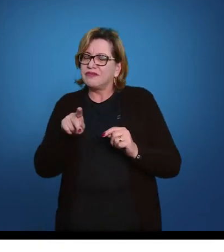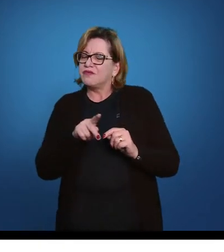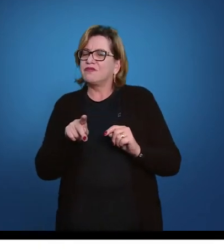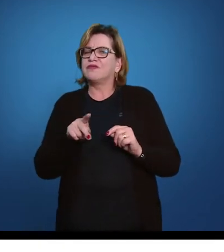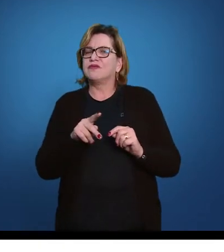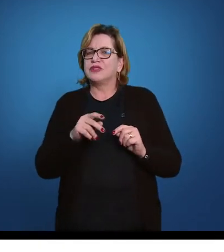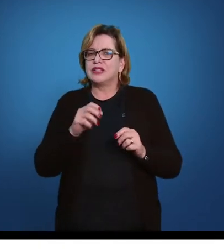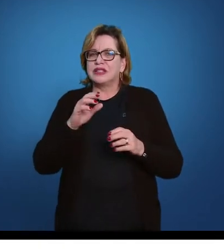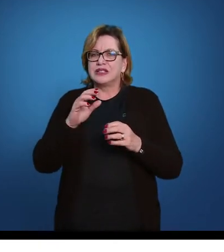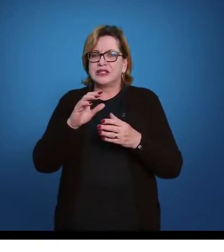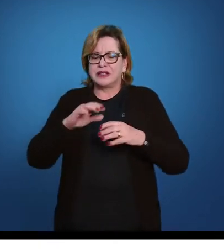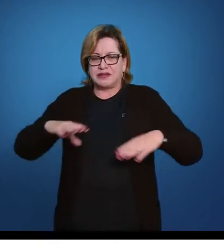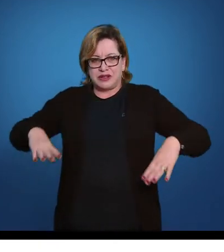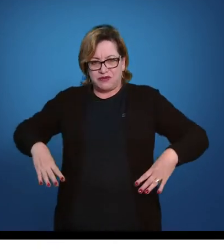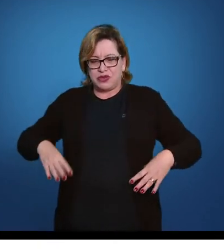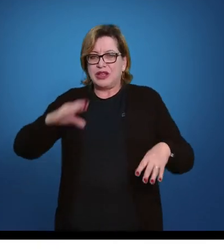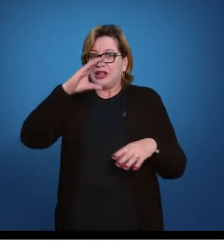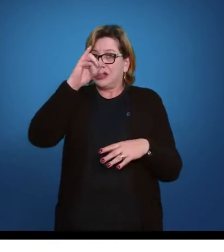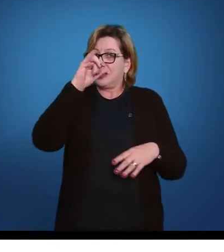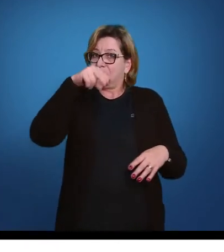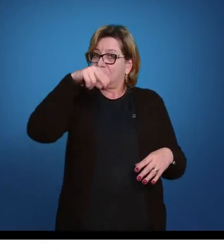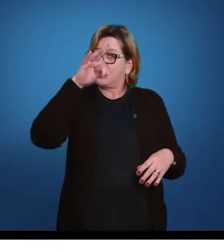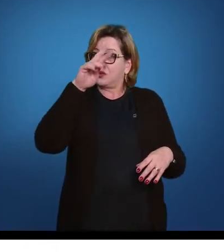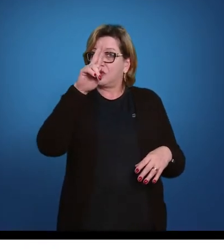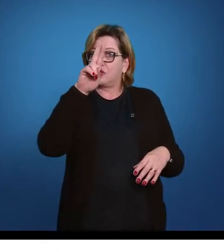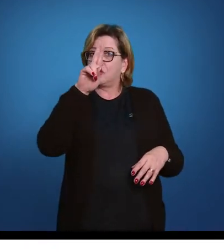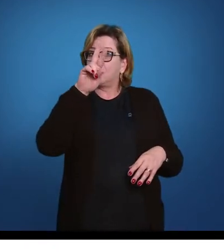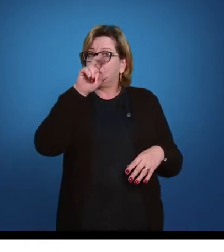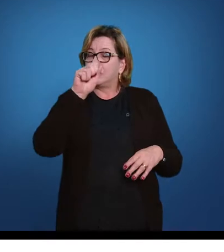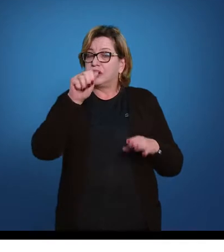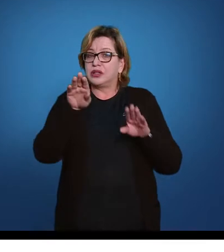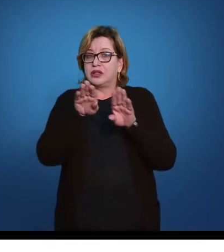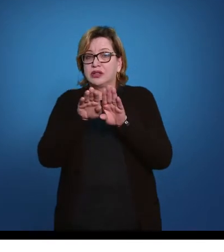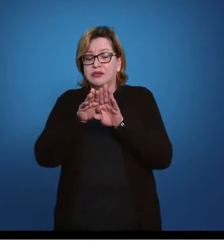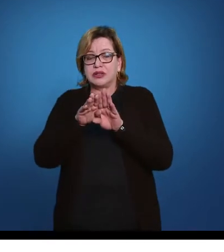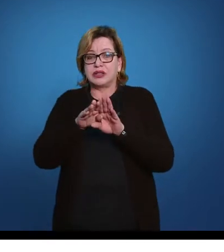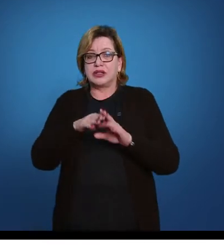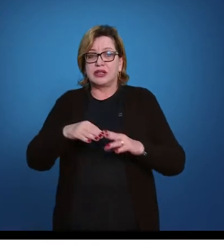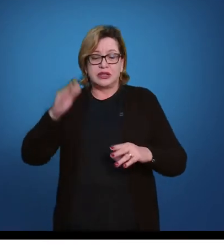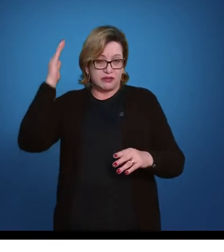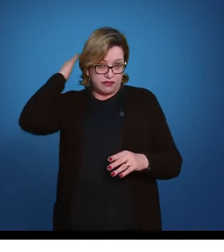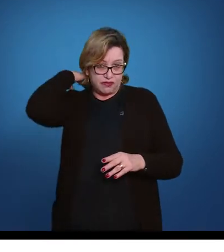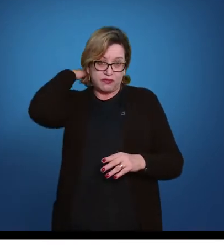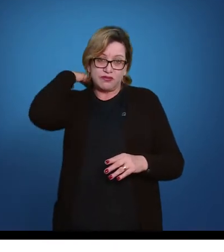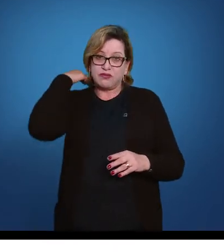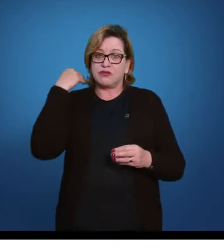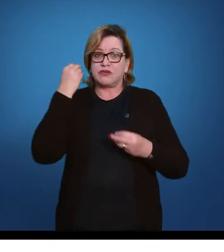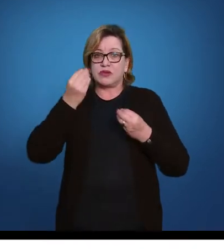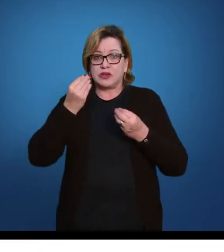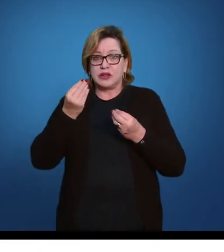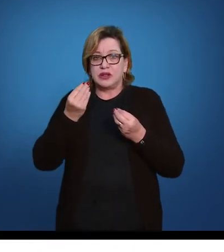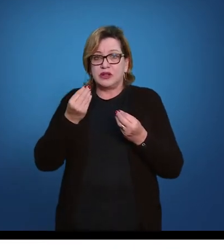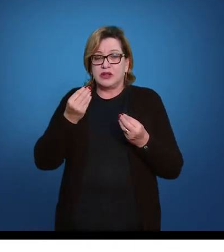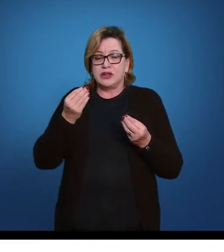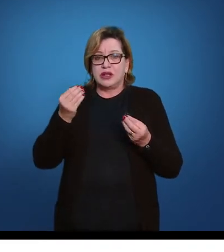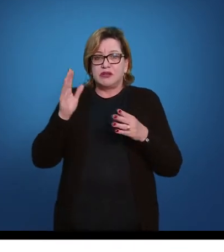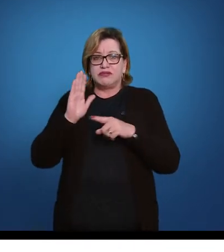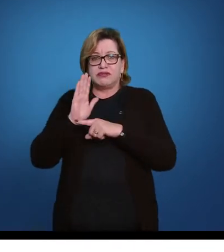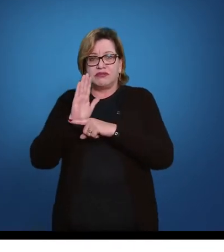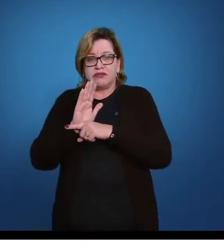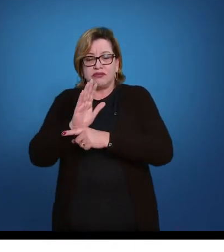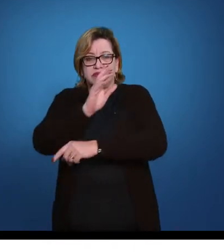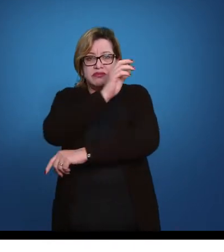segura na cintura e na parte de trás das costas, conduzindo